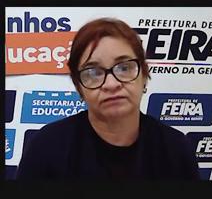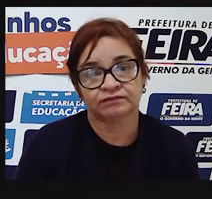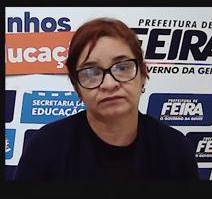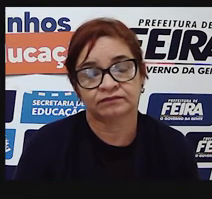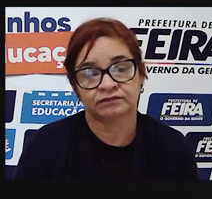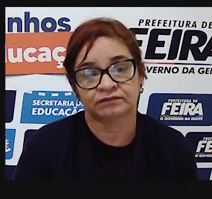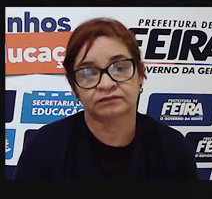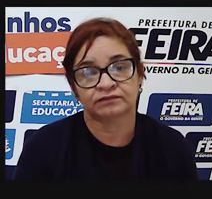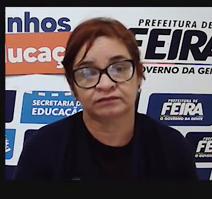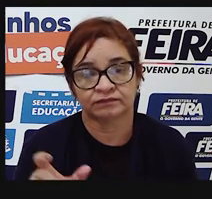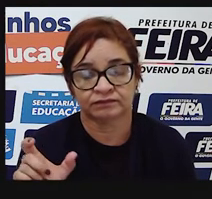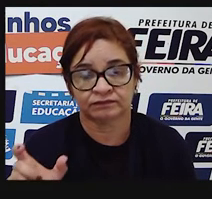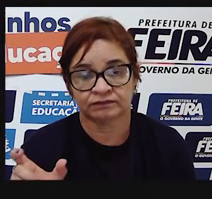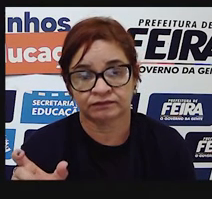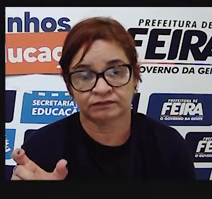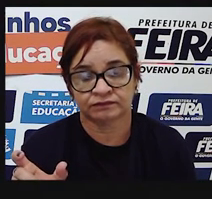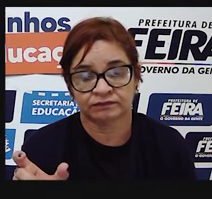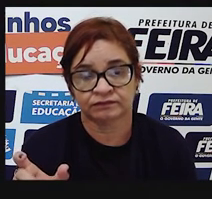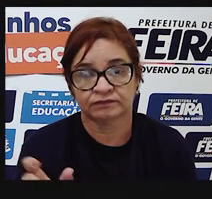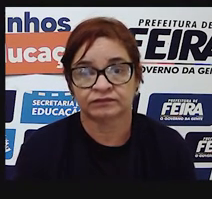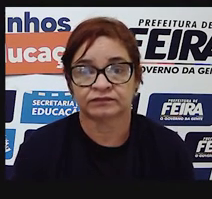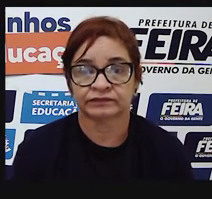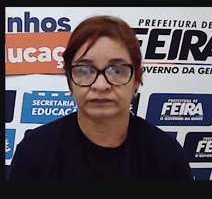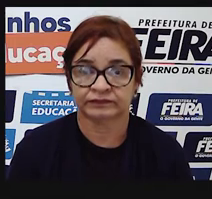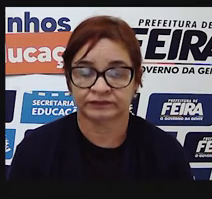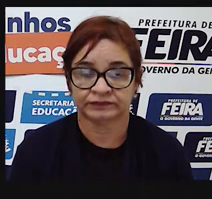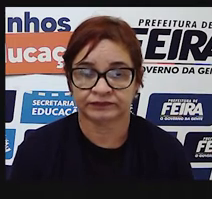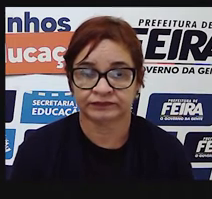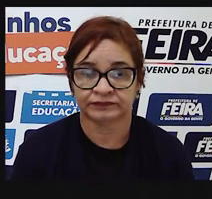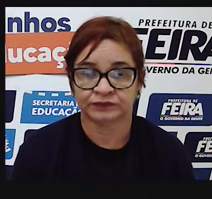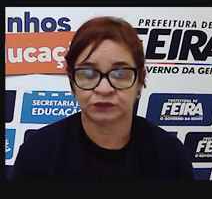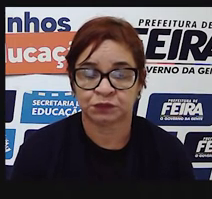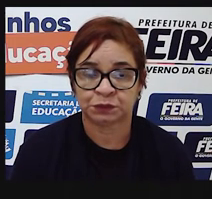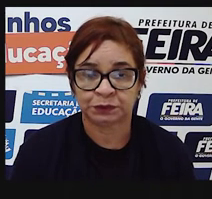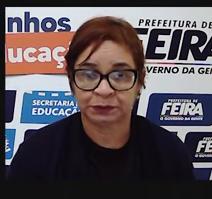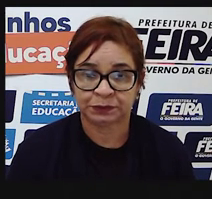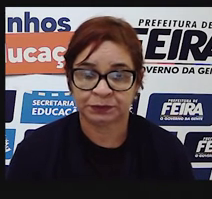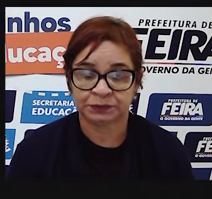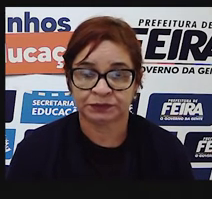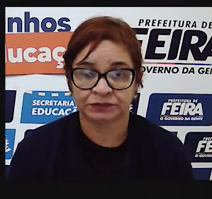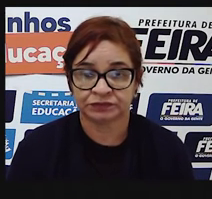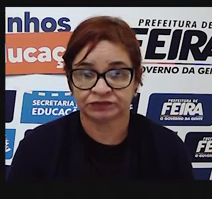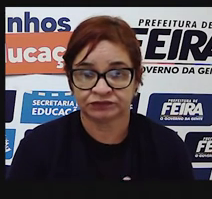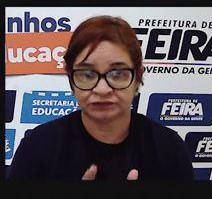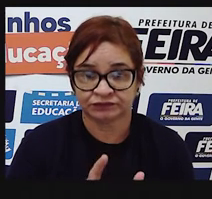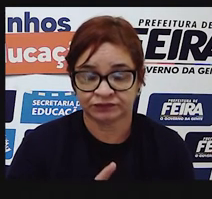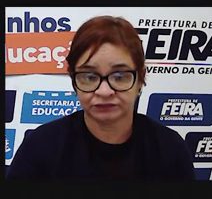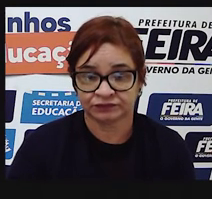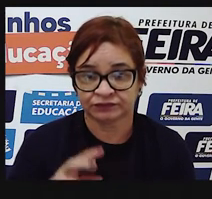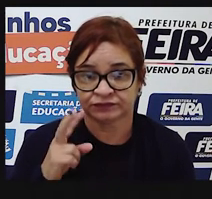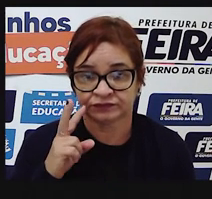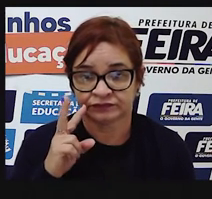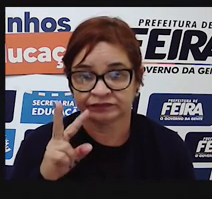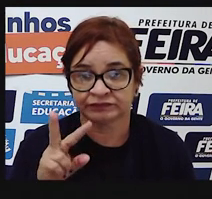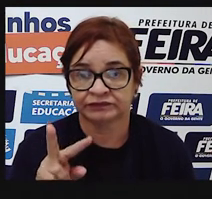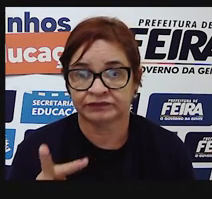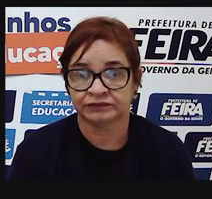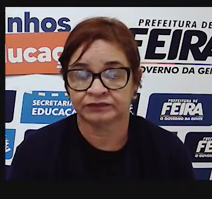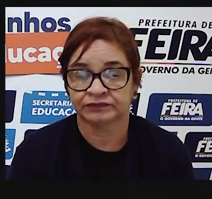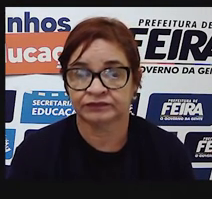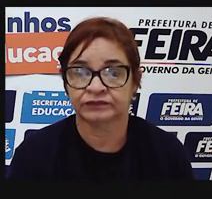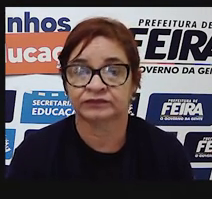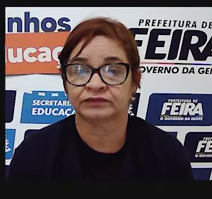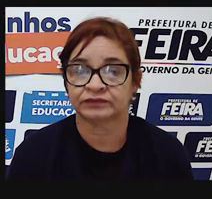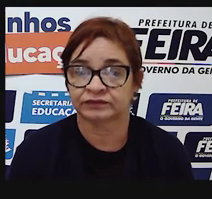aparece um espaço para você colocar, assinar. E, antes de você assinar, você vai ver lá, em determinados documentos, que